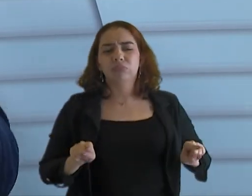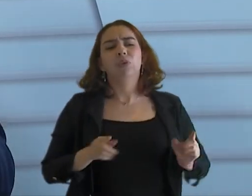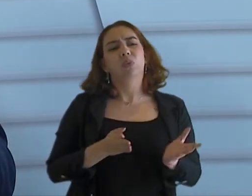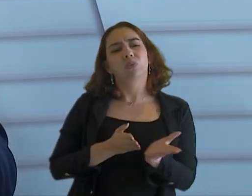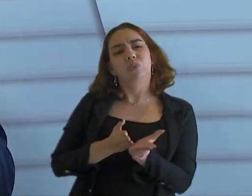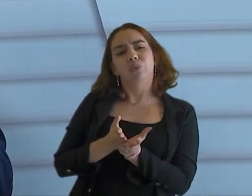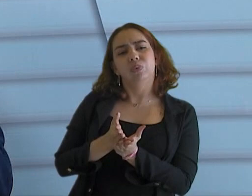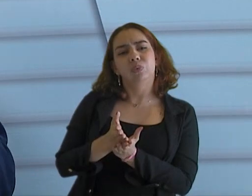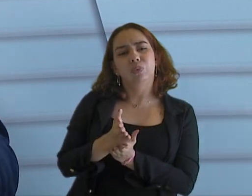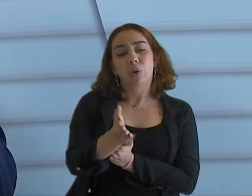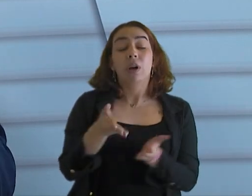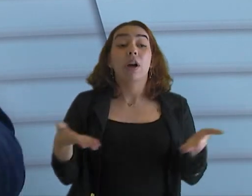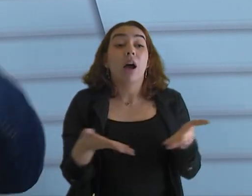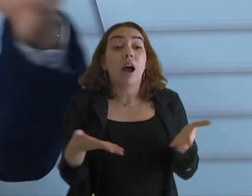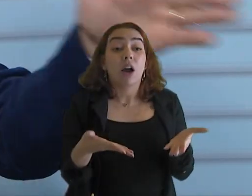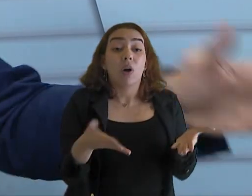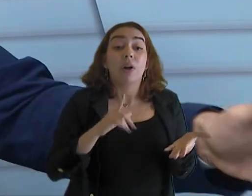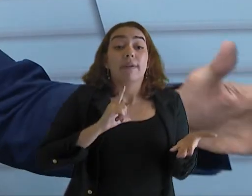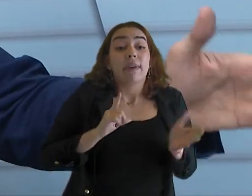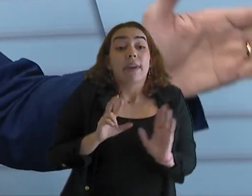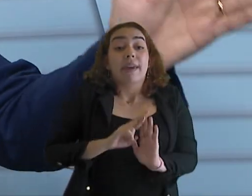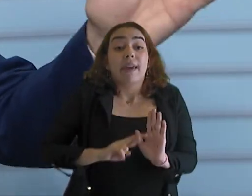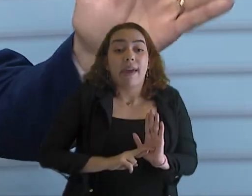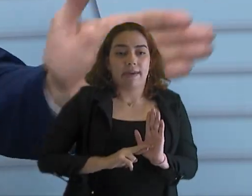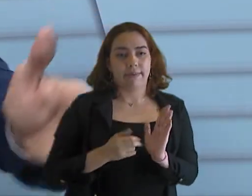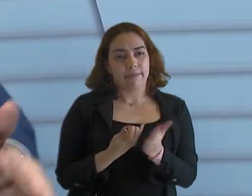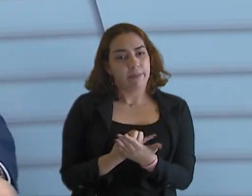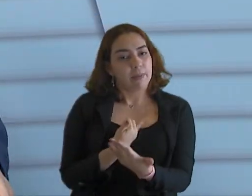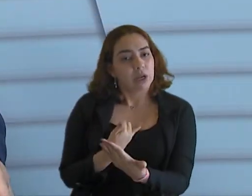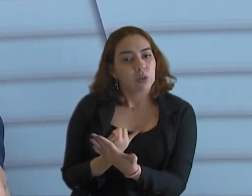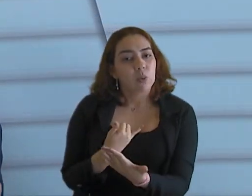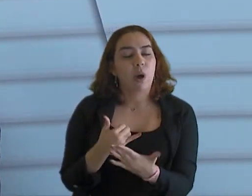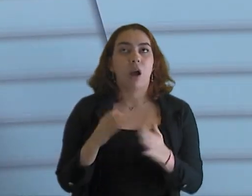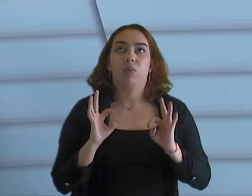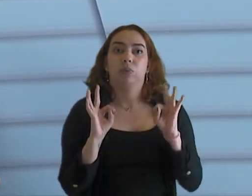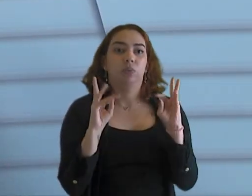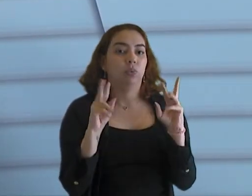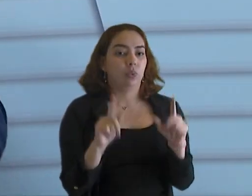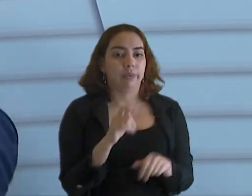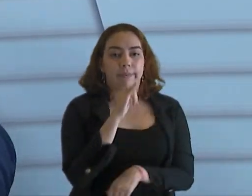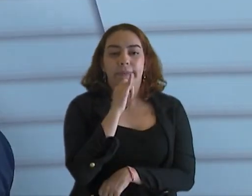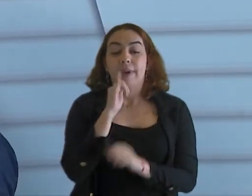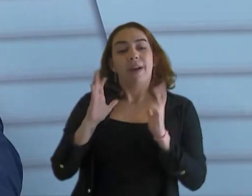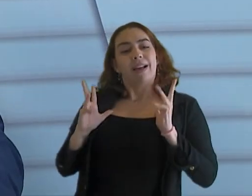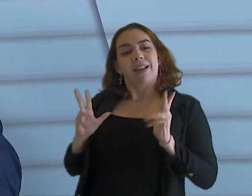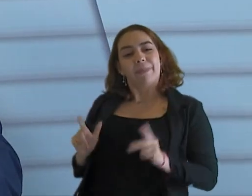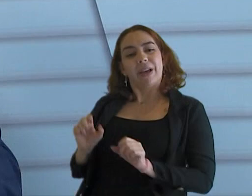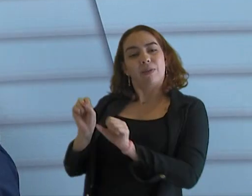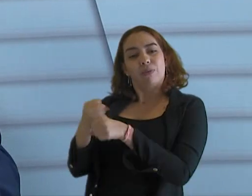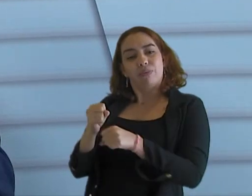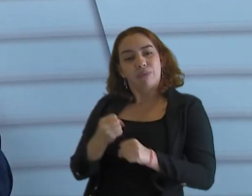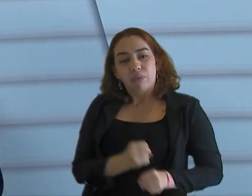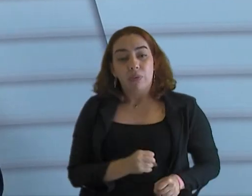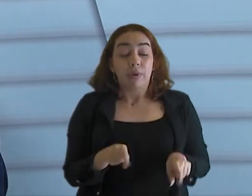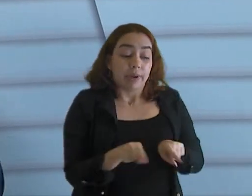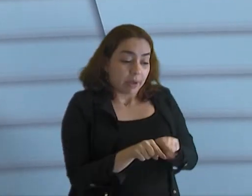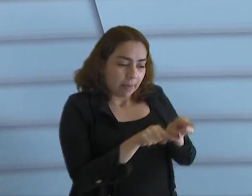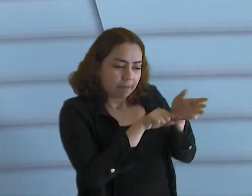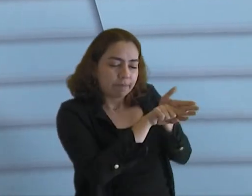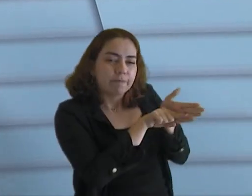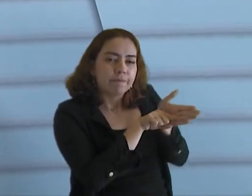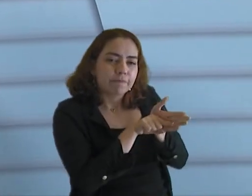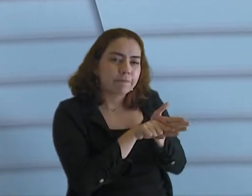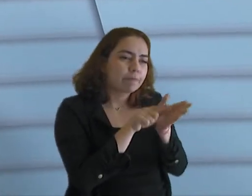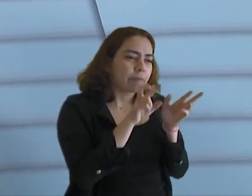tem manualização para todas as atividades, desde a limpeza até a fiscalização do tribunal. Então, está tudo muito